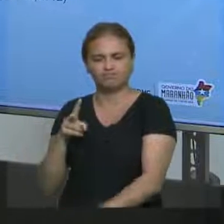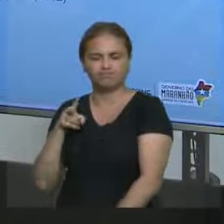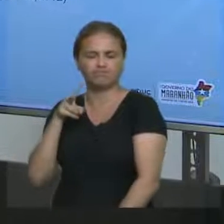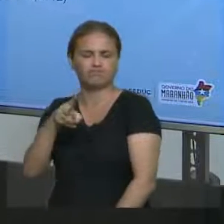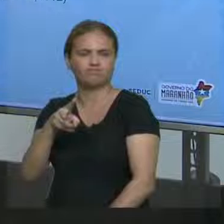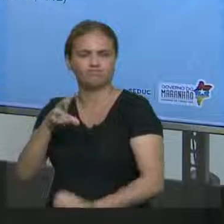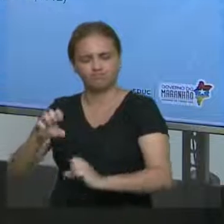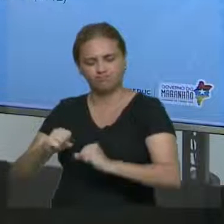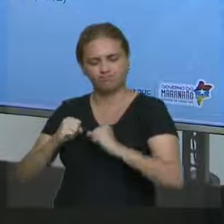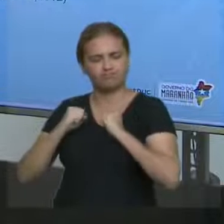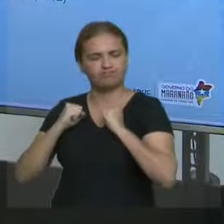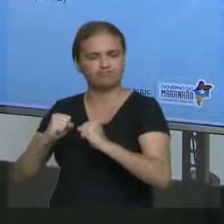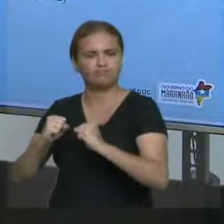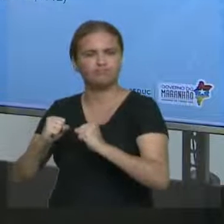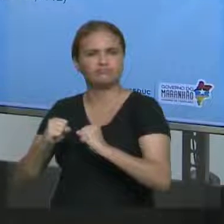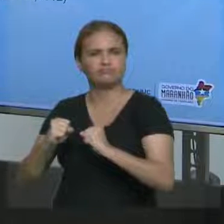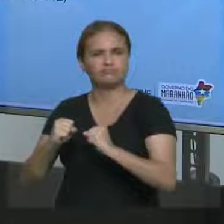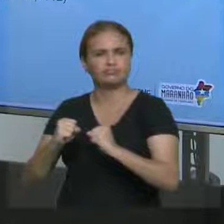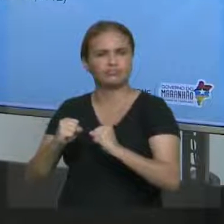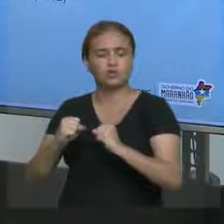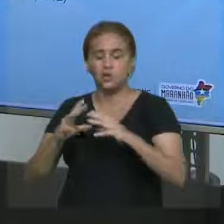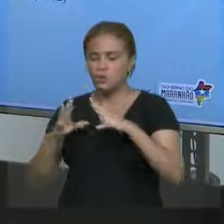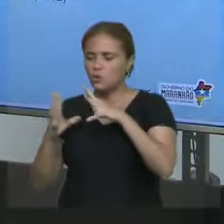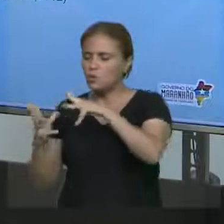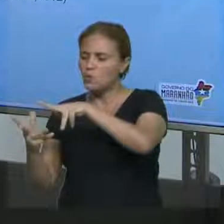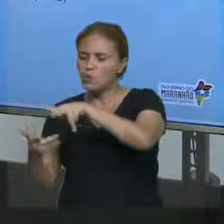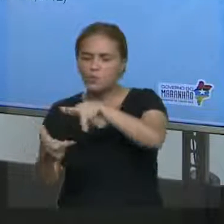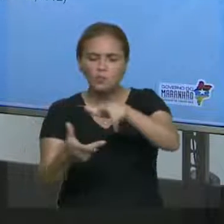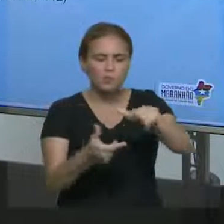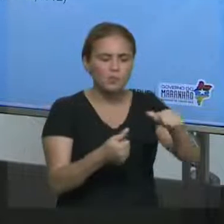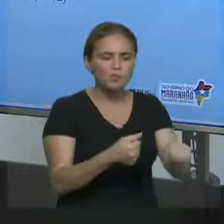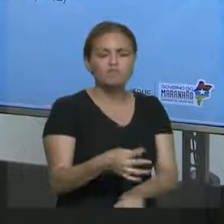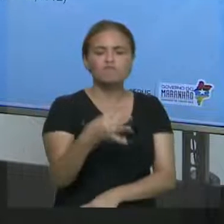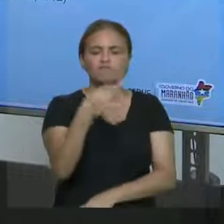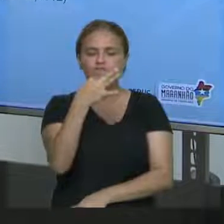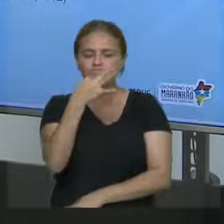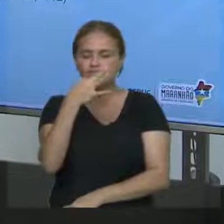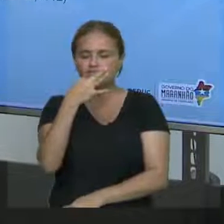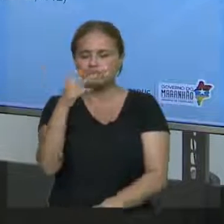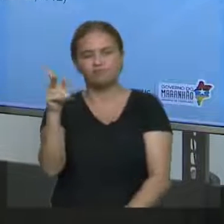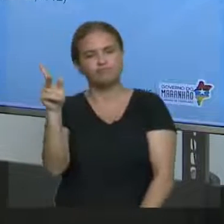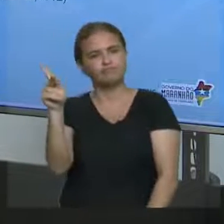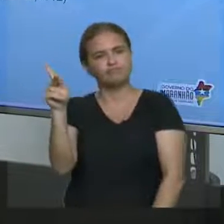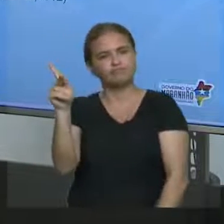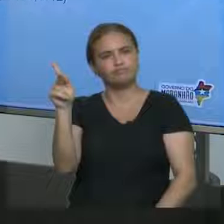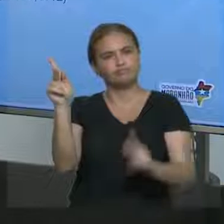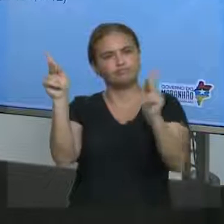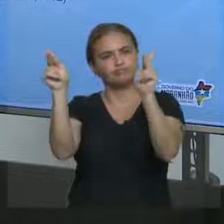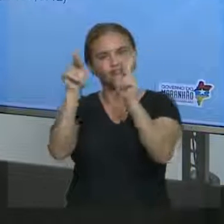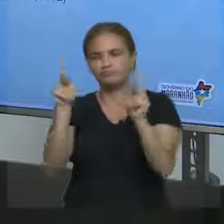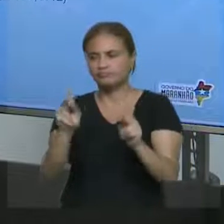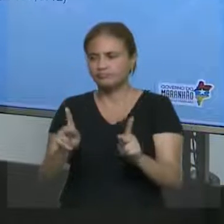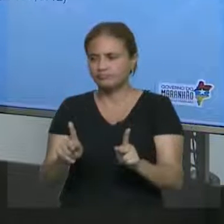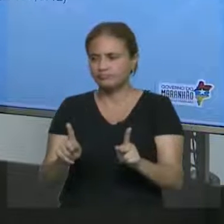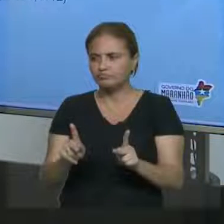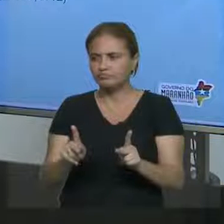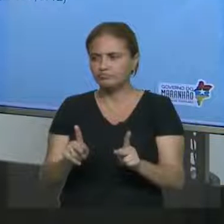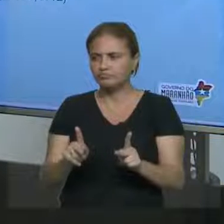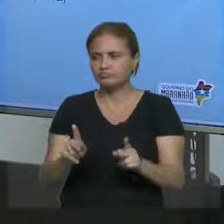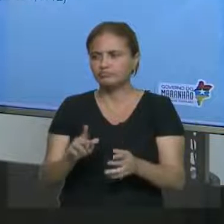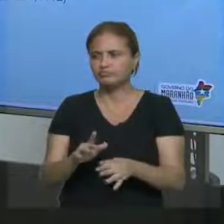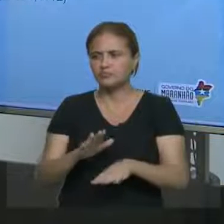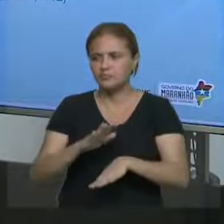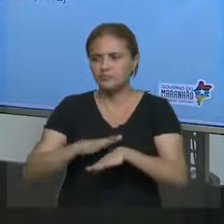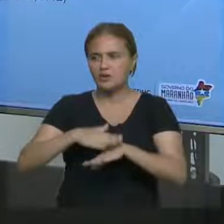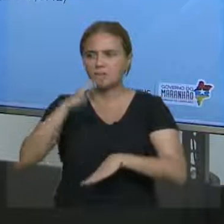will know peace, o mundo conhecerá a paz. Gente, o que ele está dizendo? Ele está argumentando o que deve ser maior?